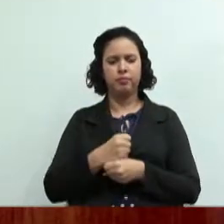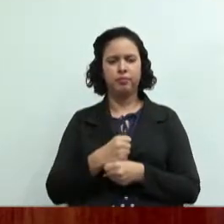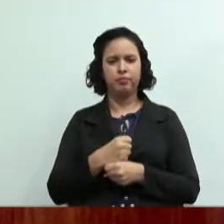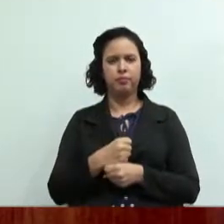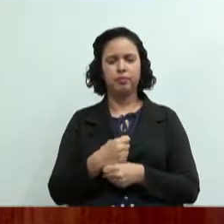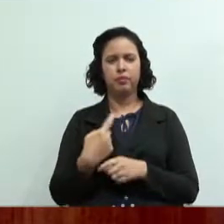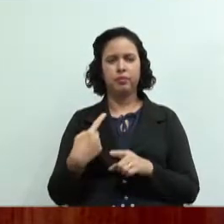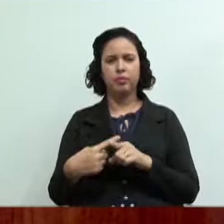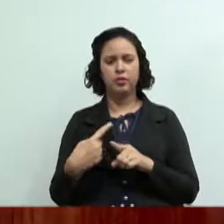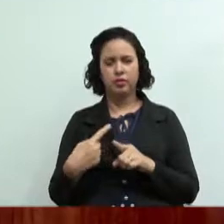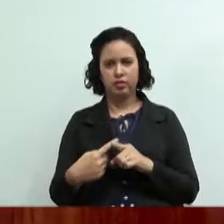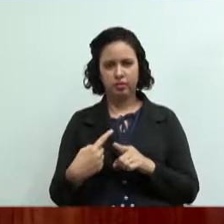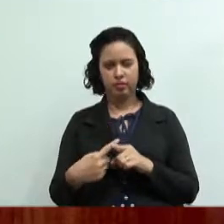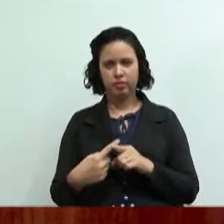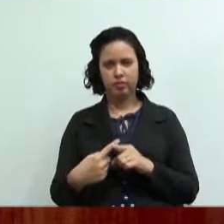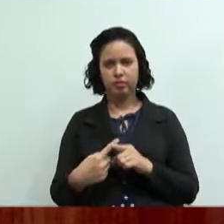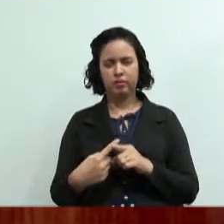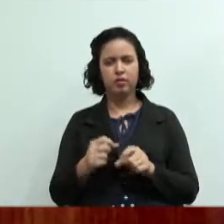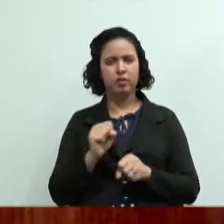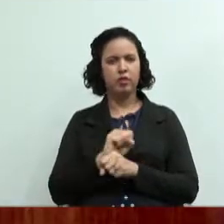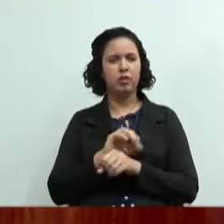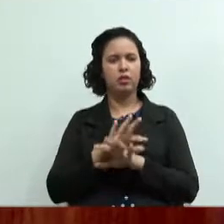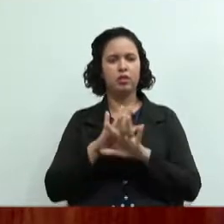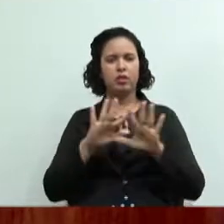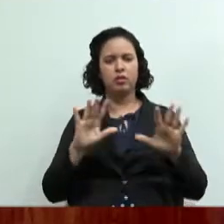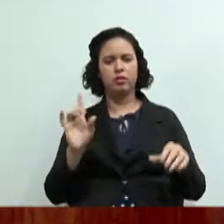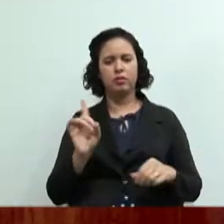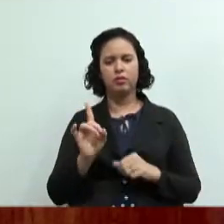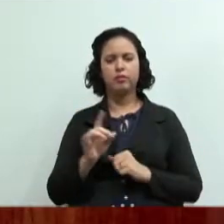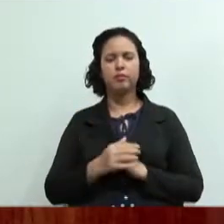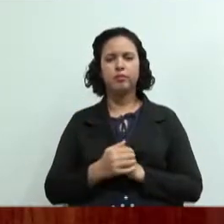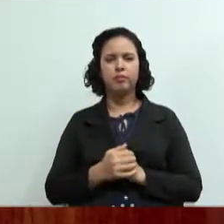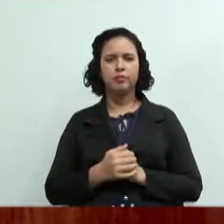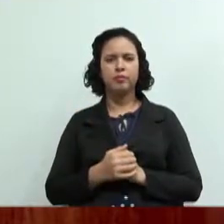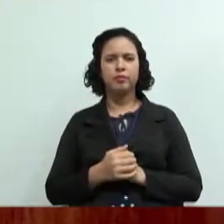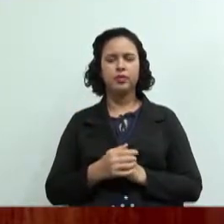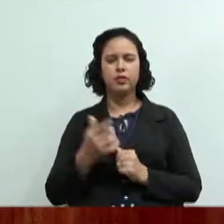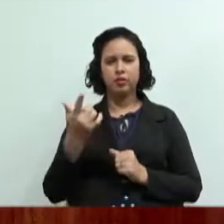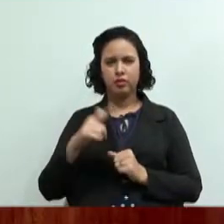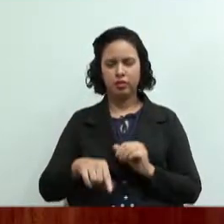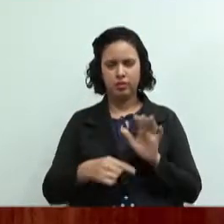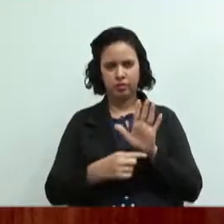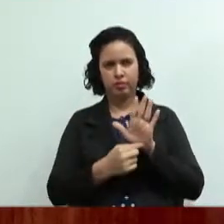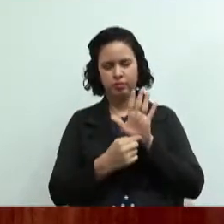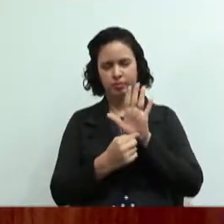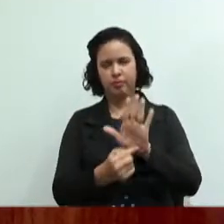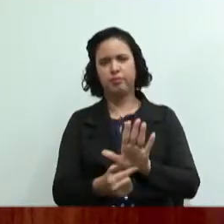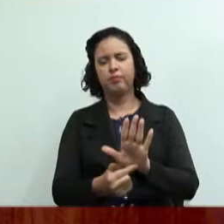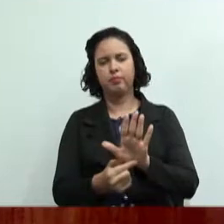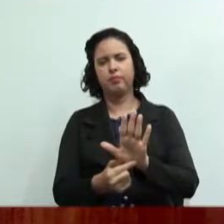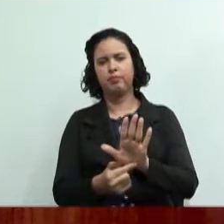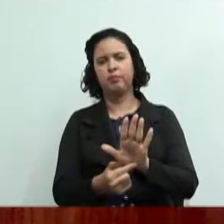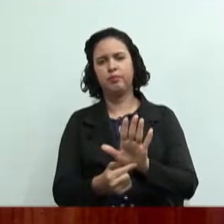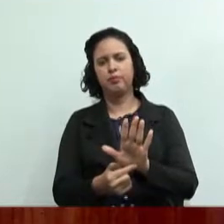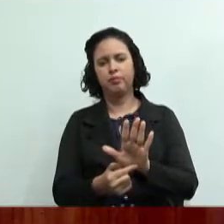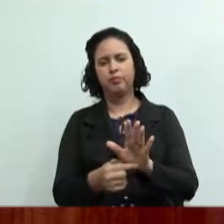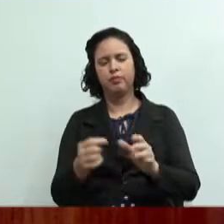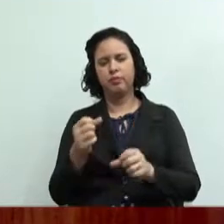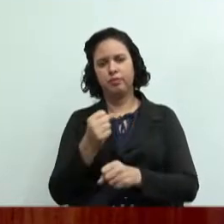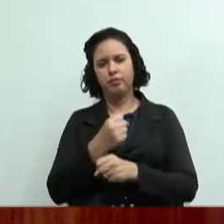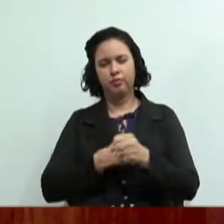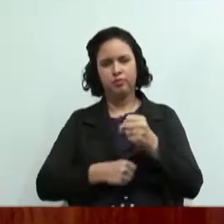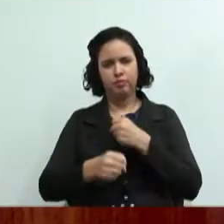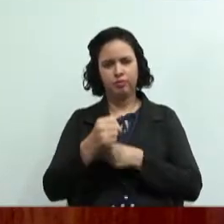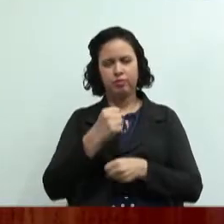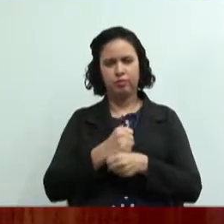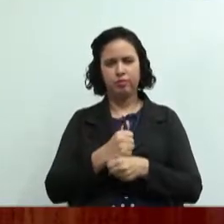porque na aula passada não ficou bem claro quando a gente mostrou o banner então eu vou mostrar de novo para vocês resultado da turma passada